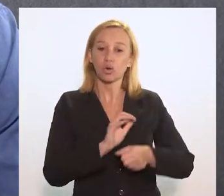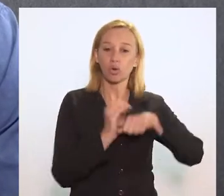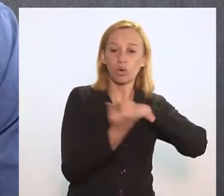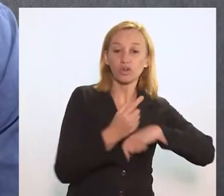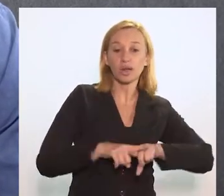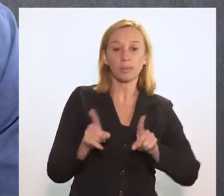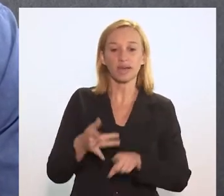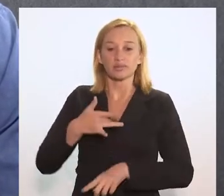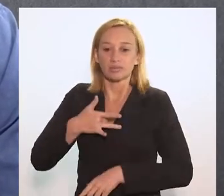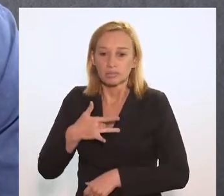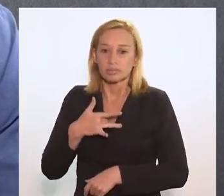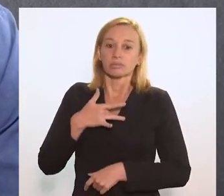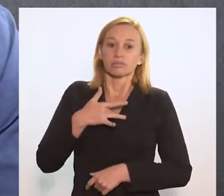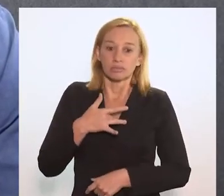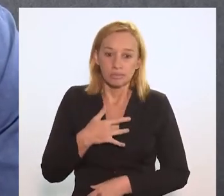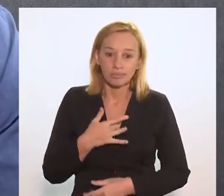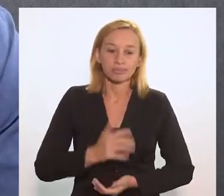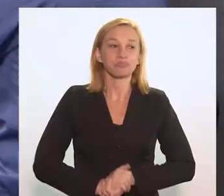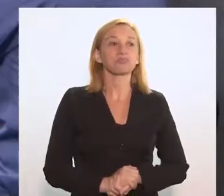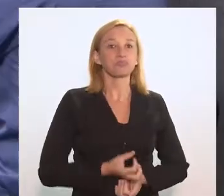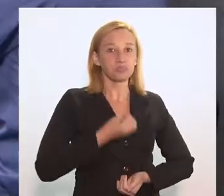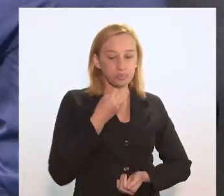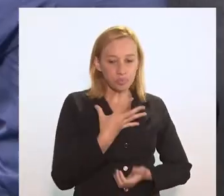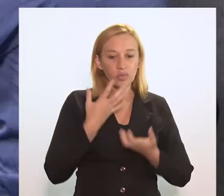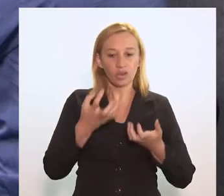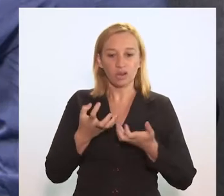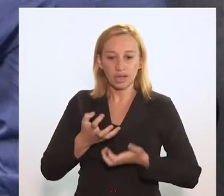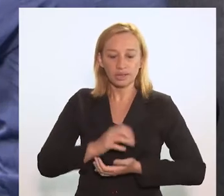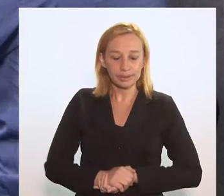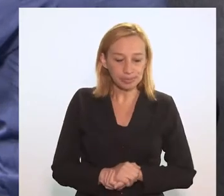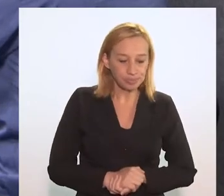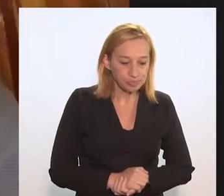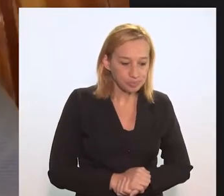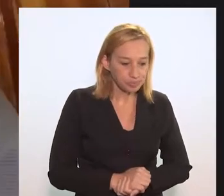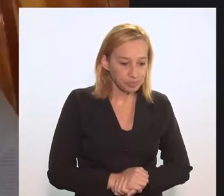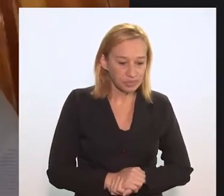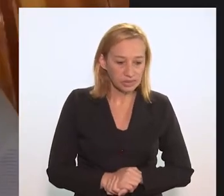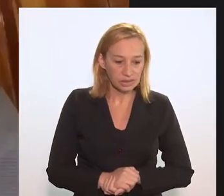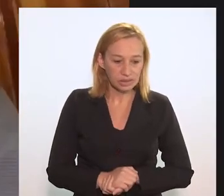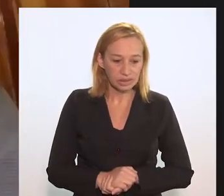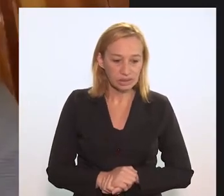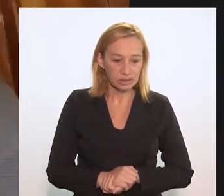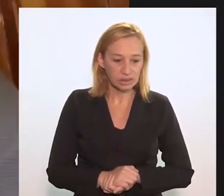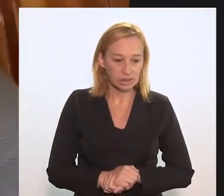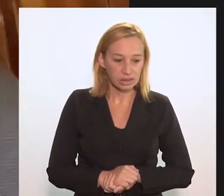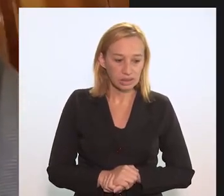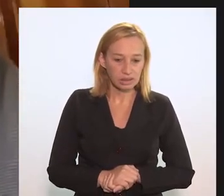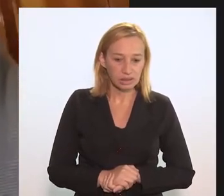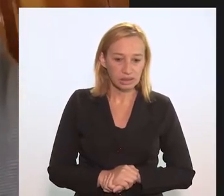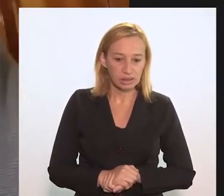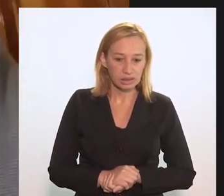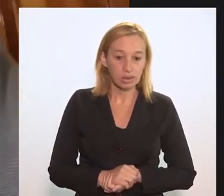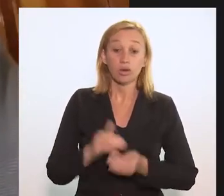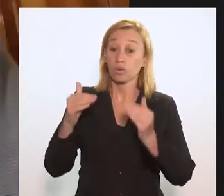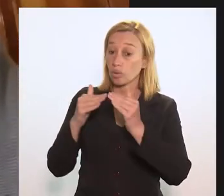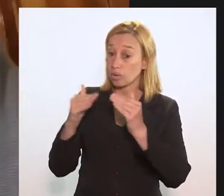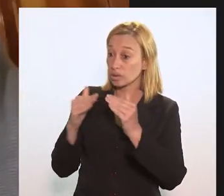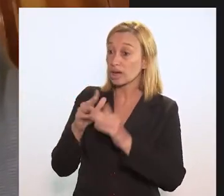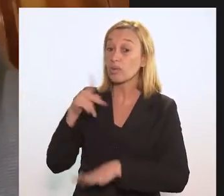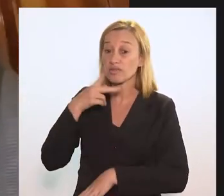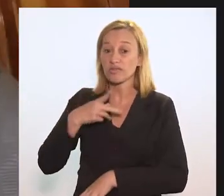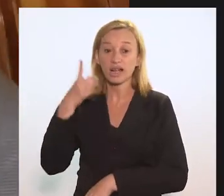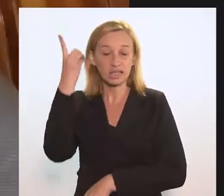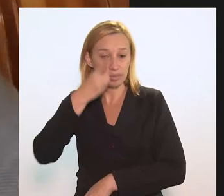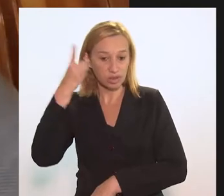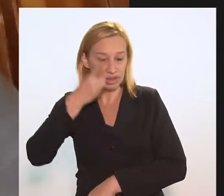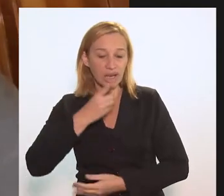não só a Covid, mas também a tuberculose. Bom, eu quero pegar um gancho com a fala da deputada Marta Rocha em